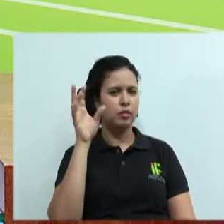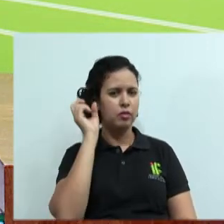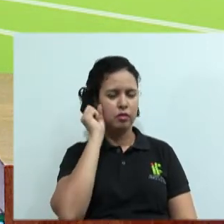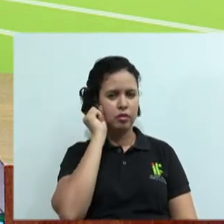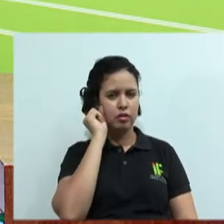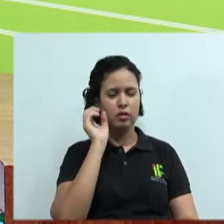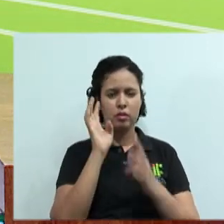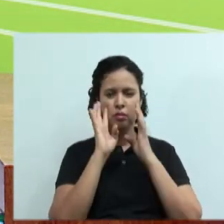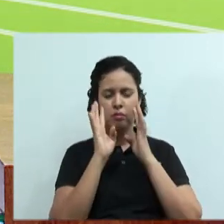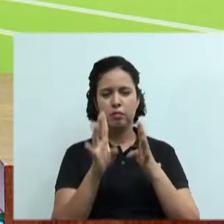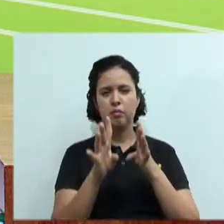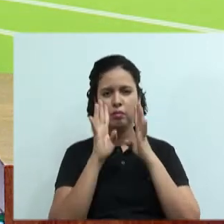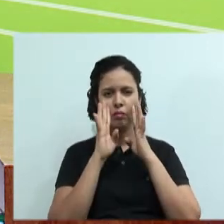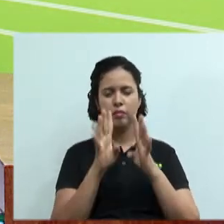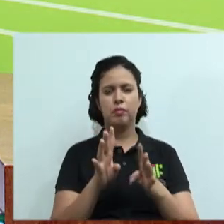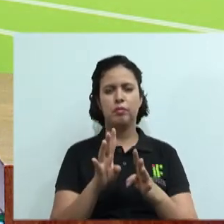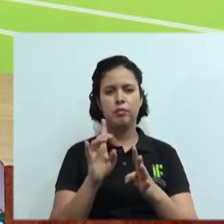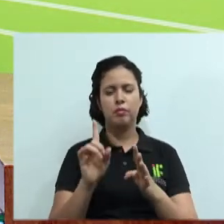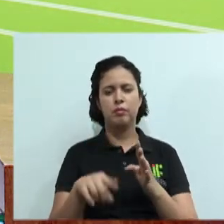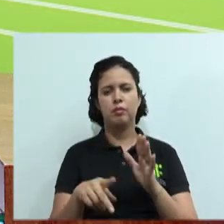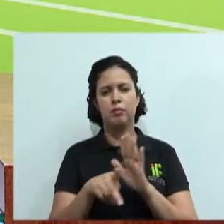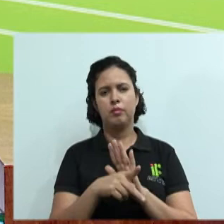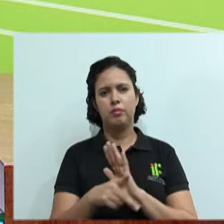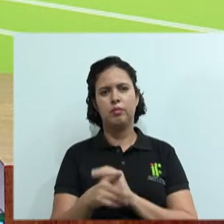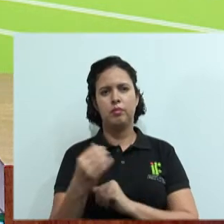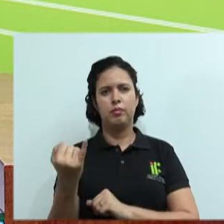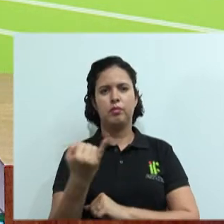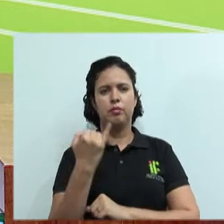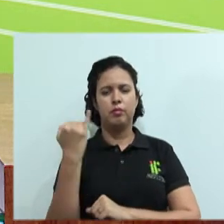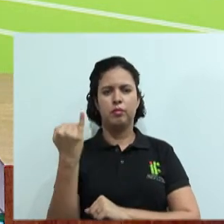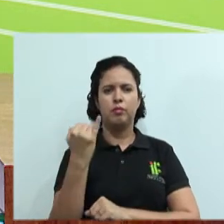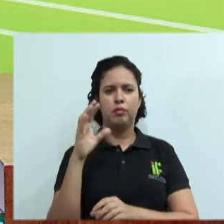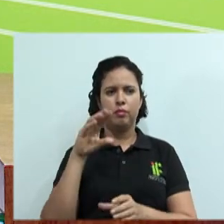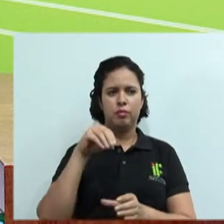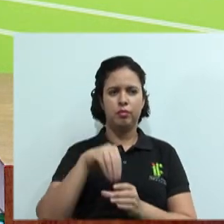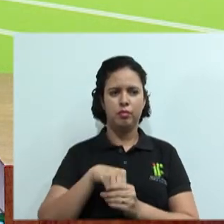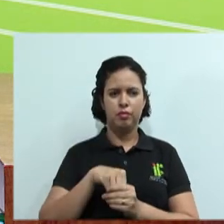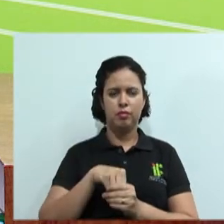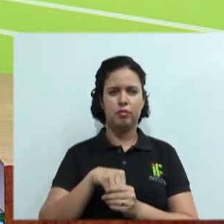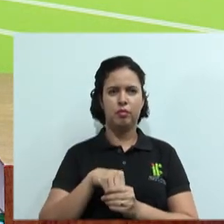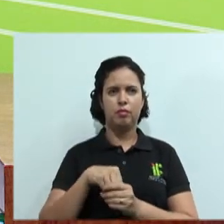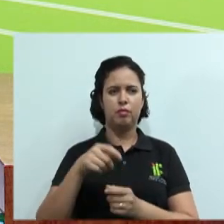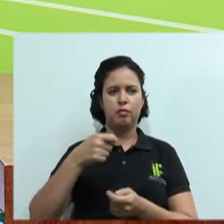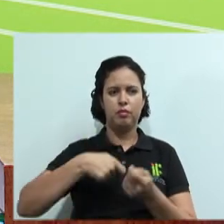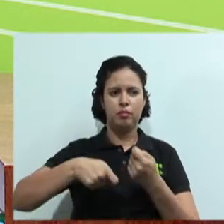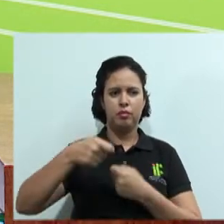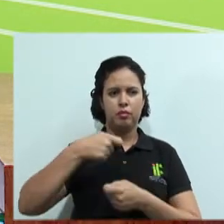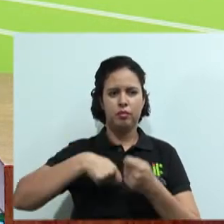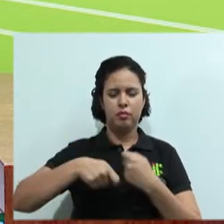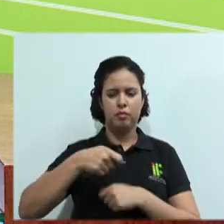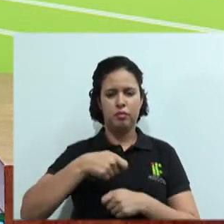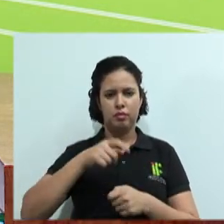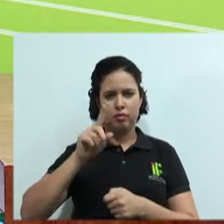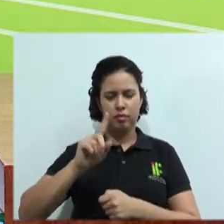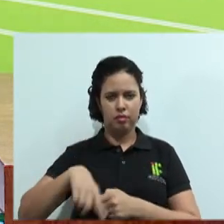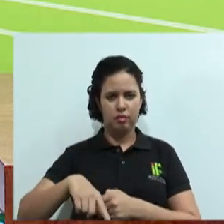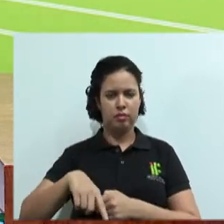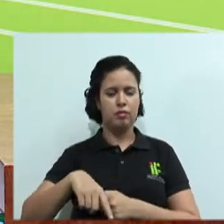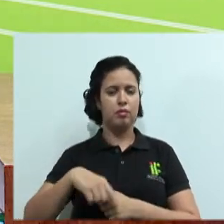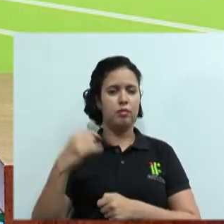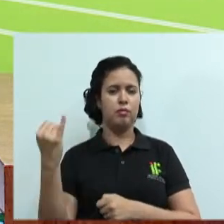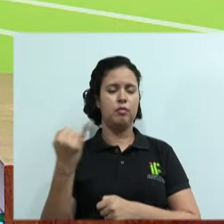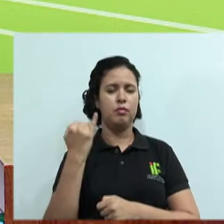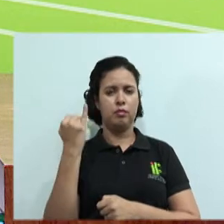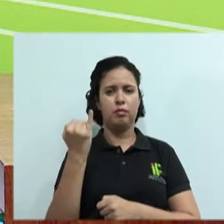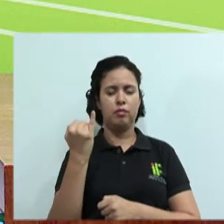Primeiramente, ouvir. Então, são aspectos muito importantes que na negociação é necessário que você fique muito atento